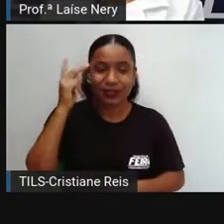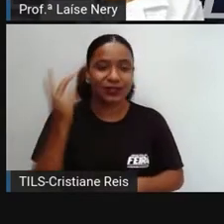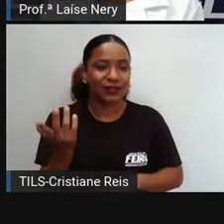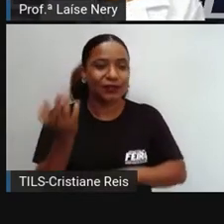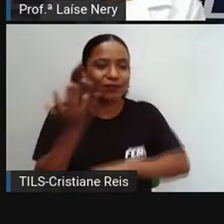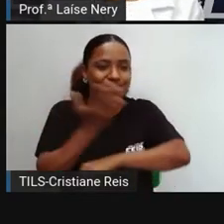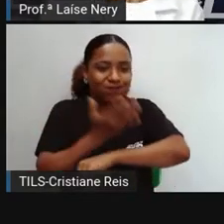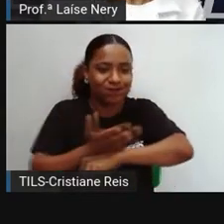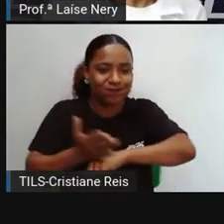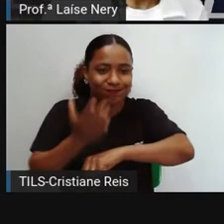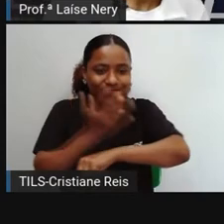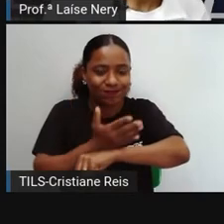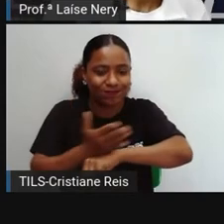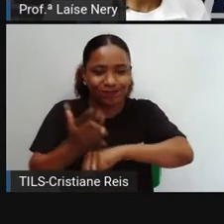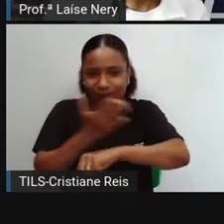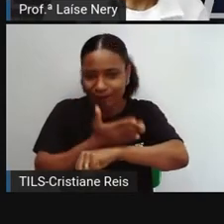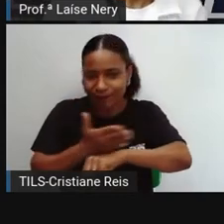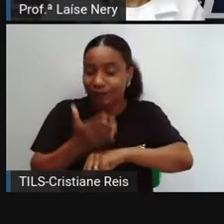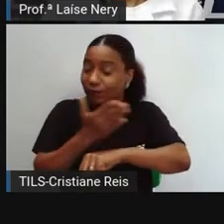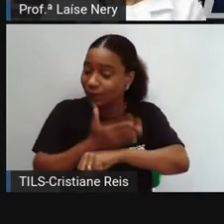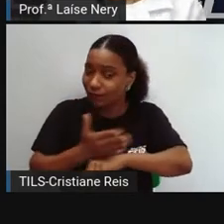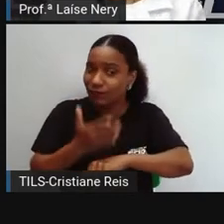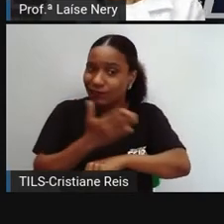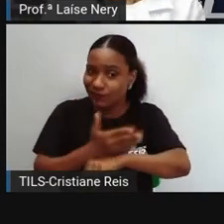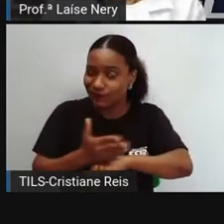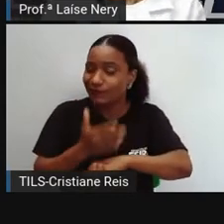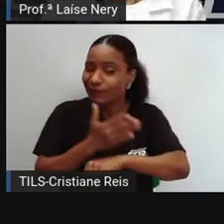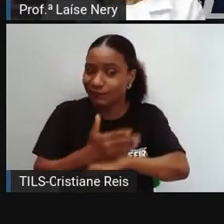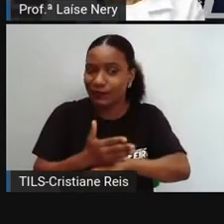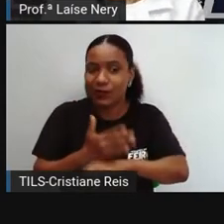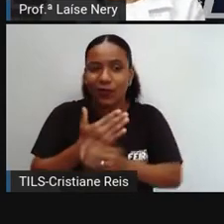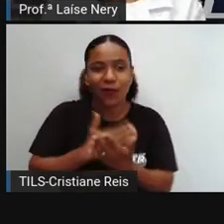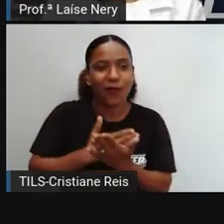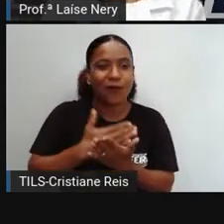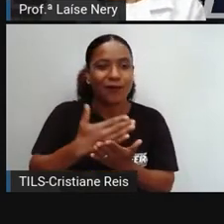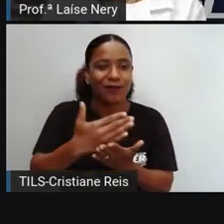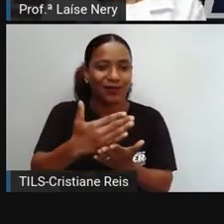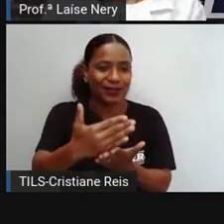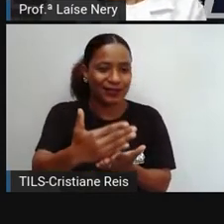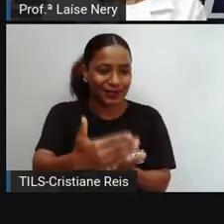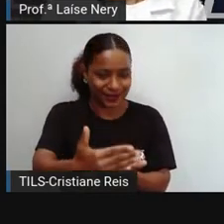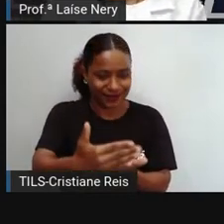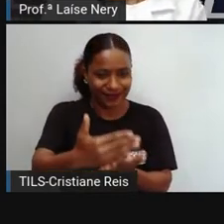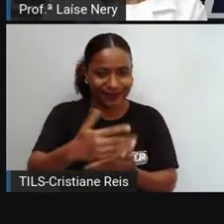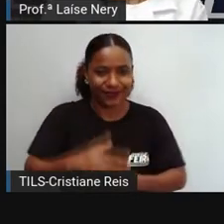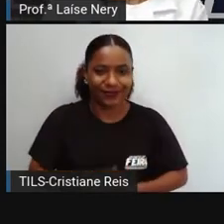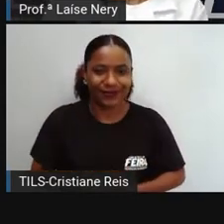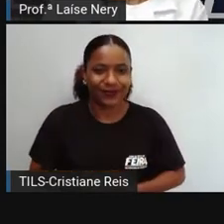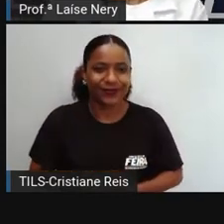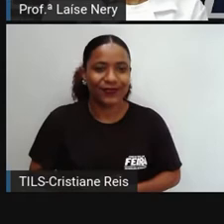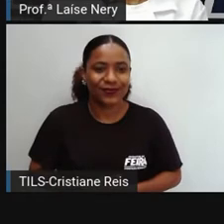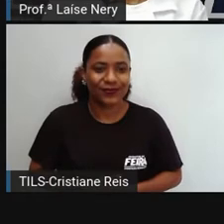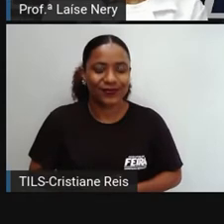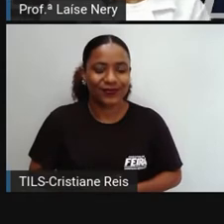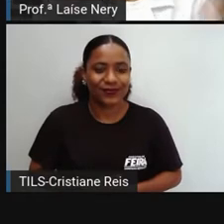espera-se que já estejam preparadas tanto no modo natural,